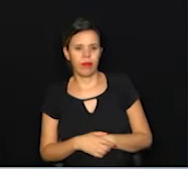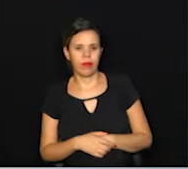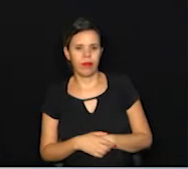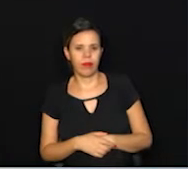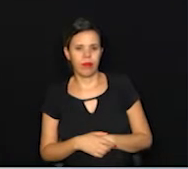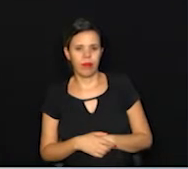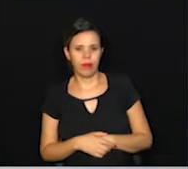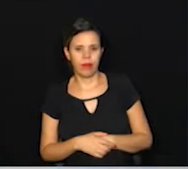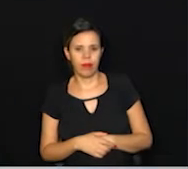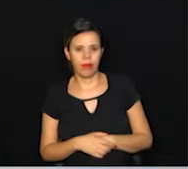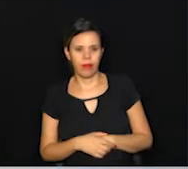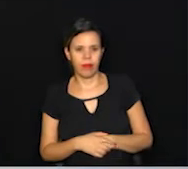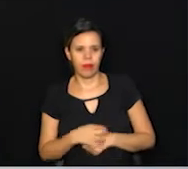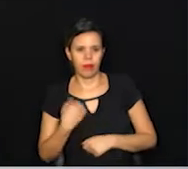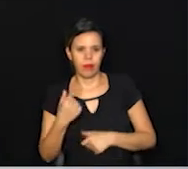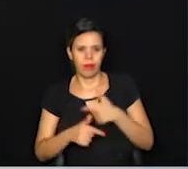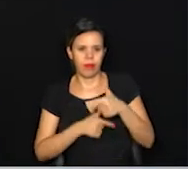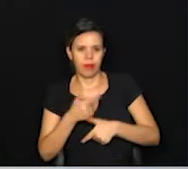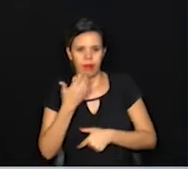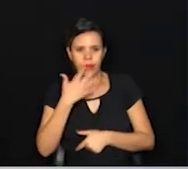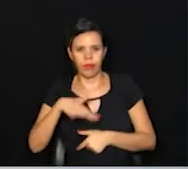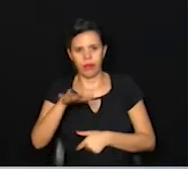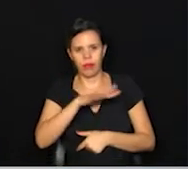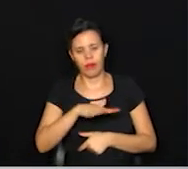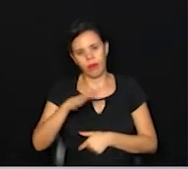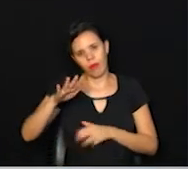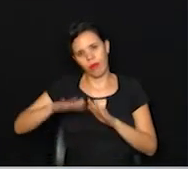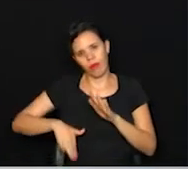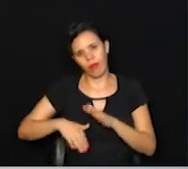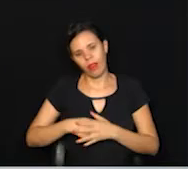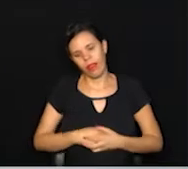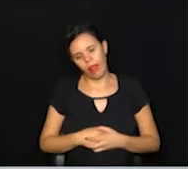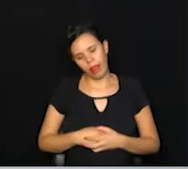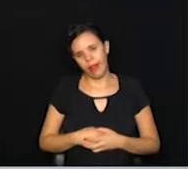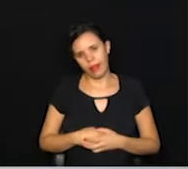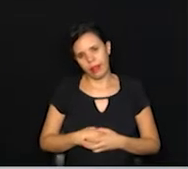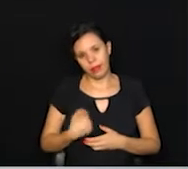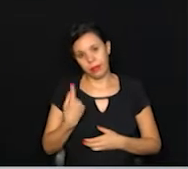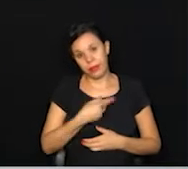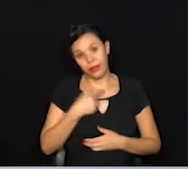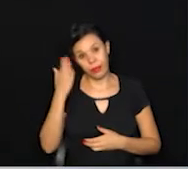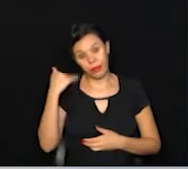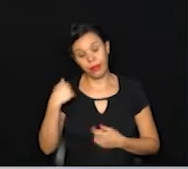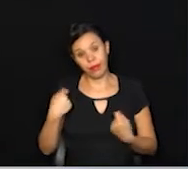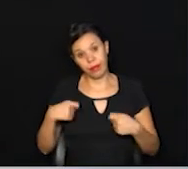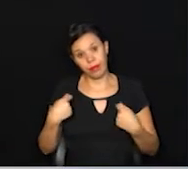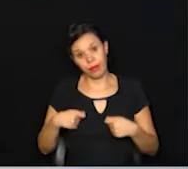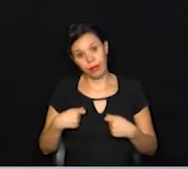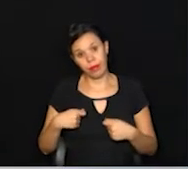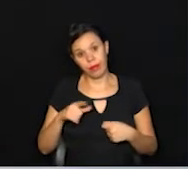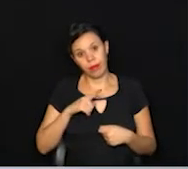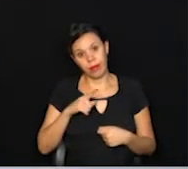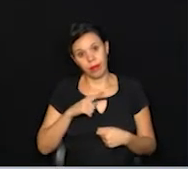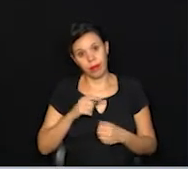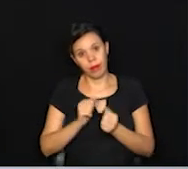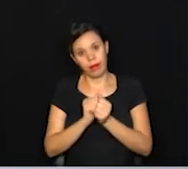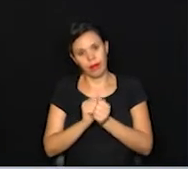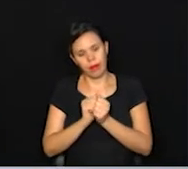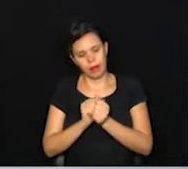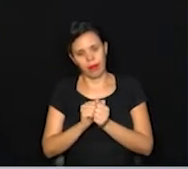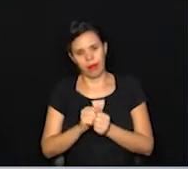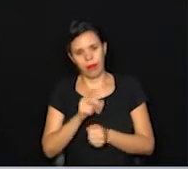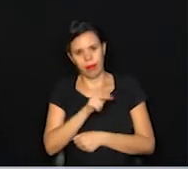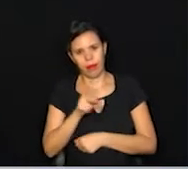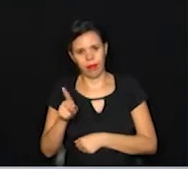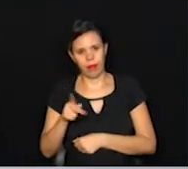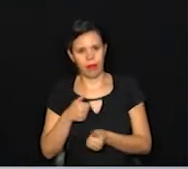Porque a gente que trabalha com criança pequena, a gente sabe a necessidade deles terem a gente por perto.